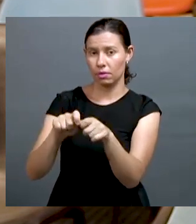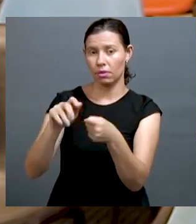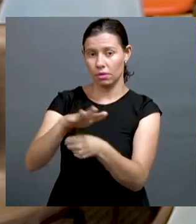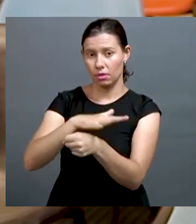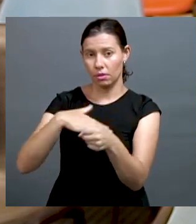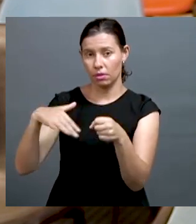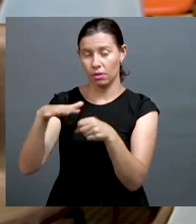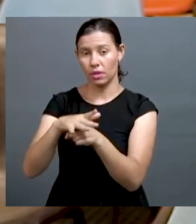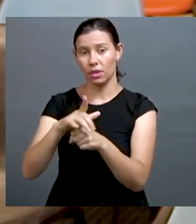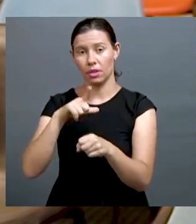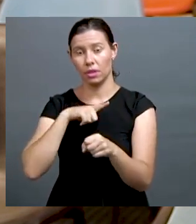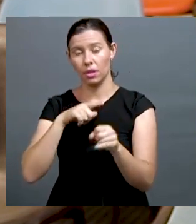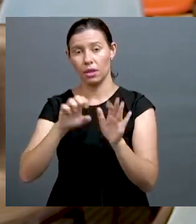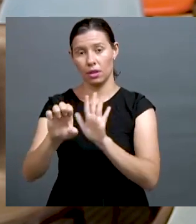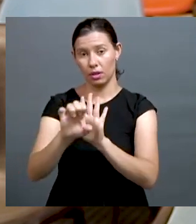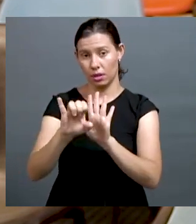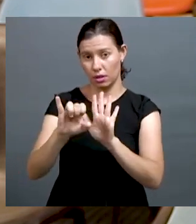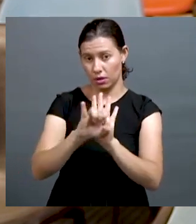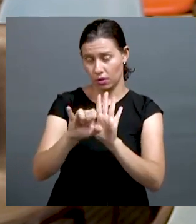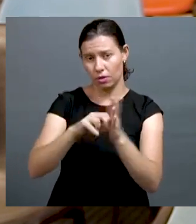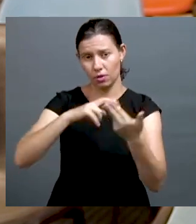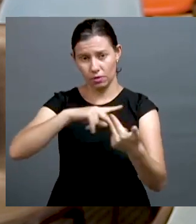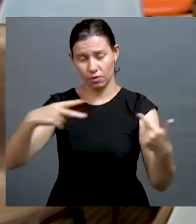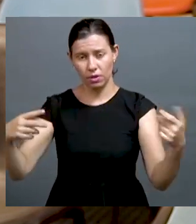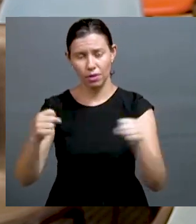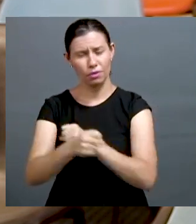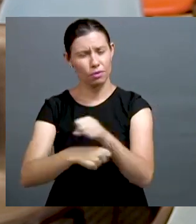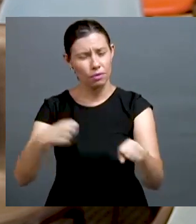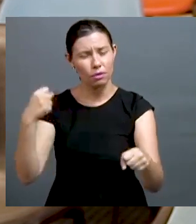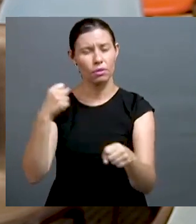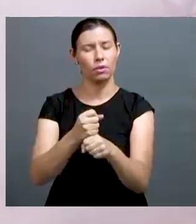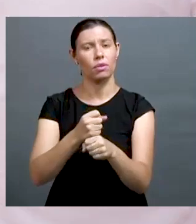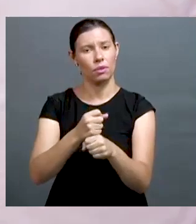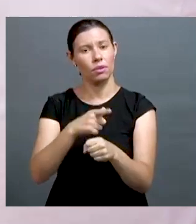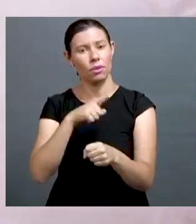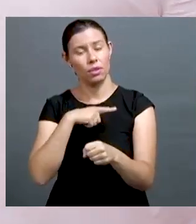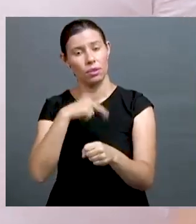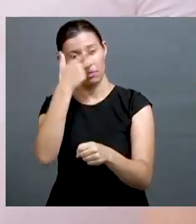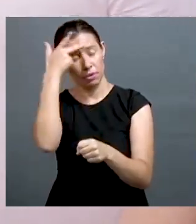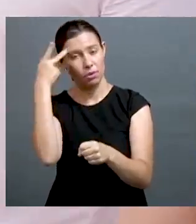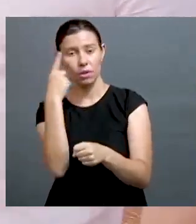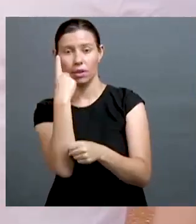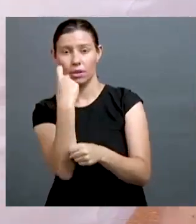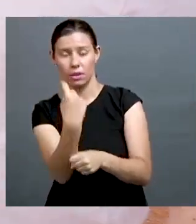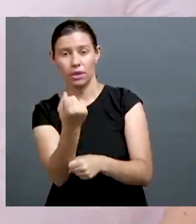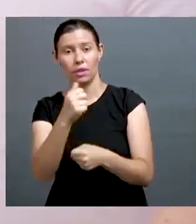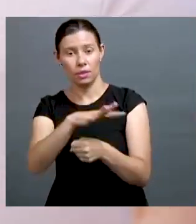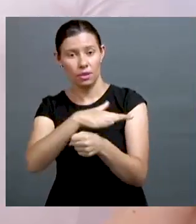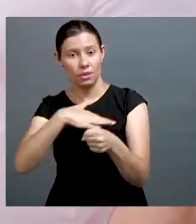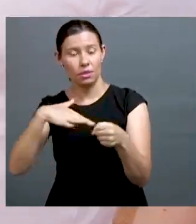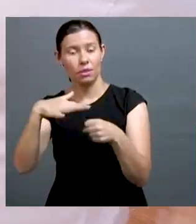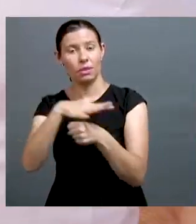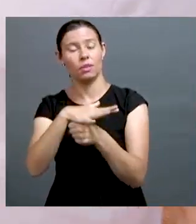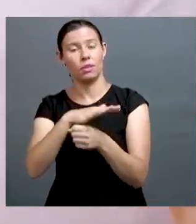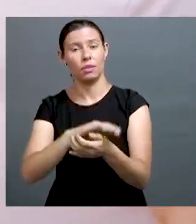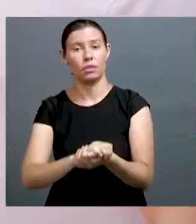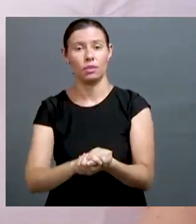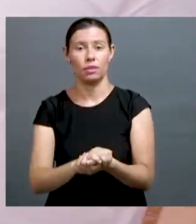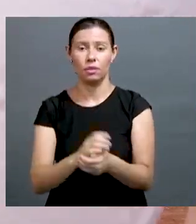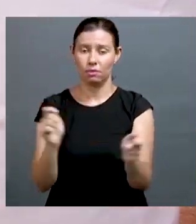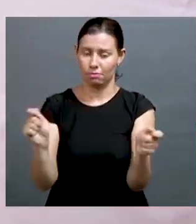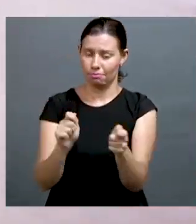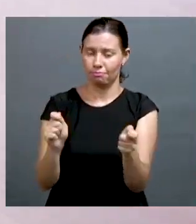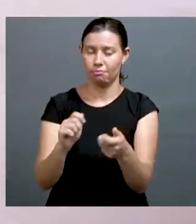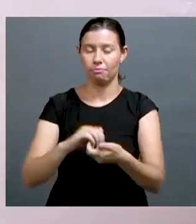de extensão. Tem vários editais, todo ano sai bastante edital. Para quem estiver interessado em fazer extensão,